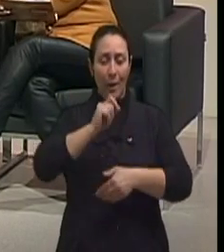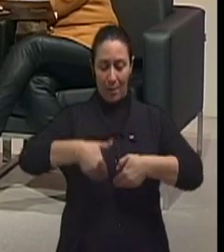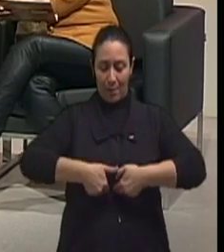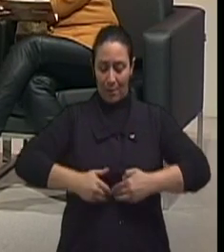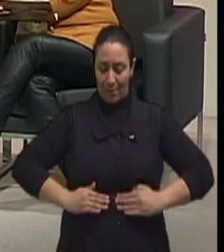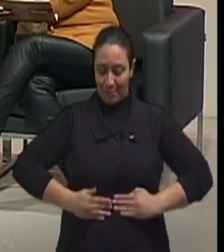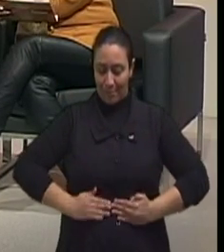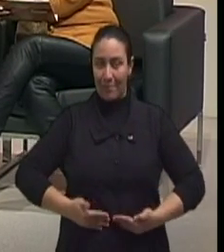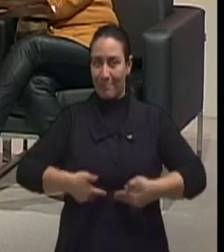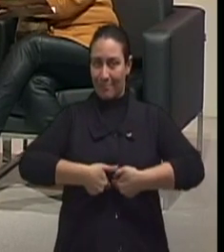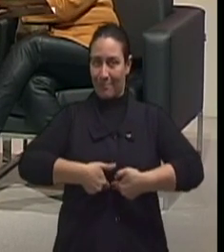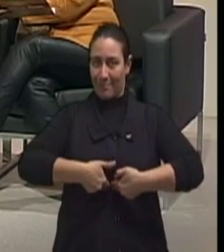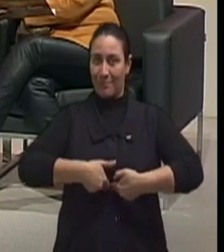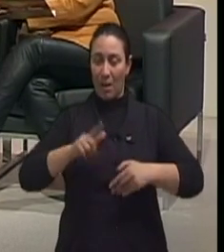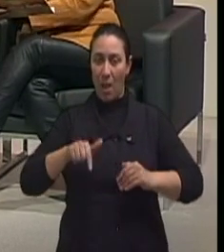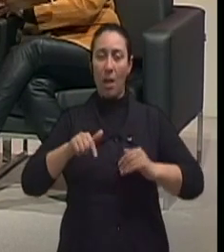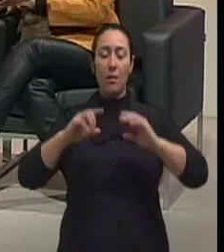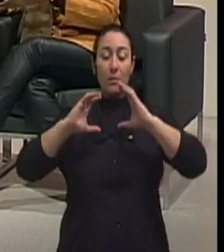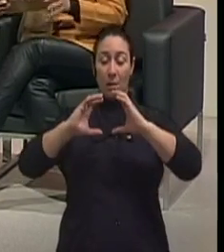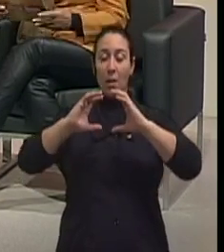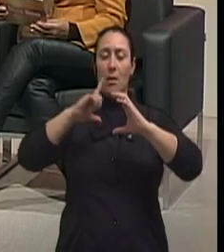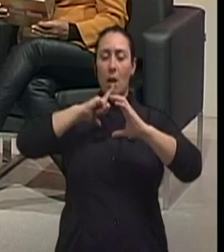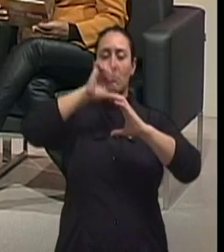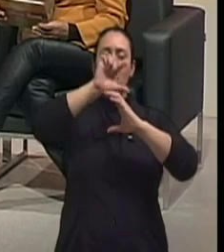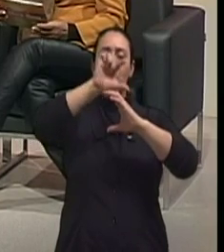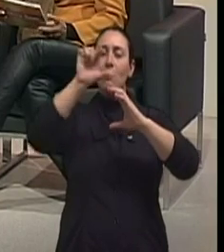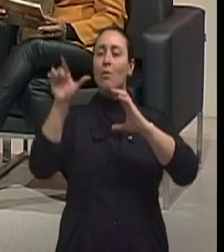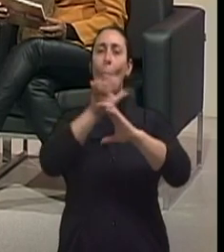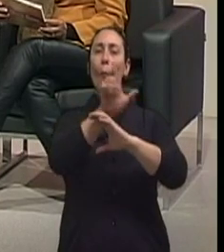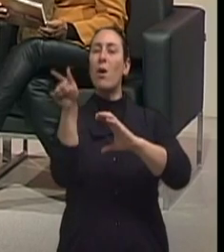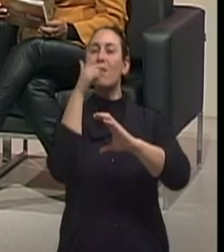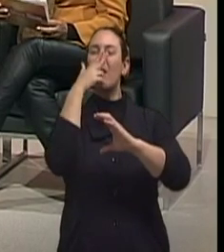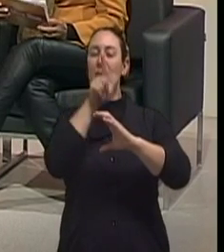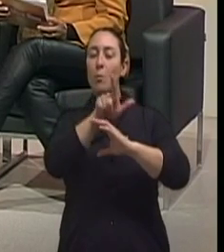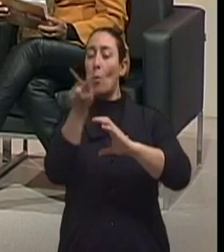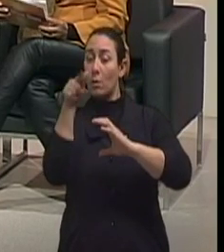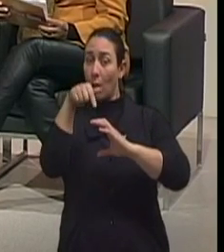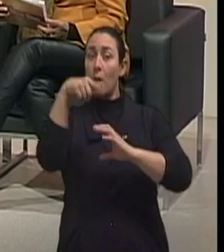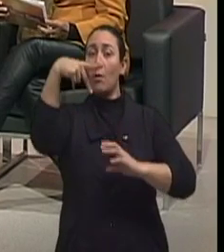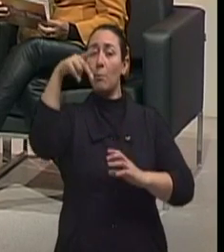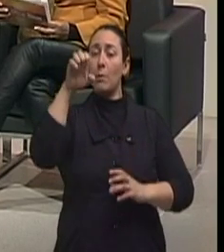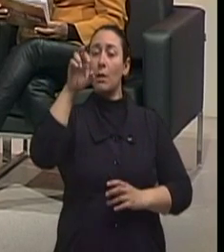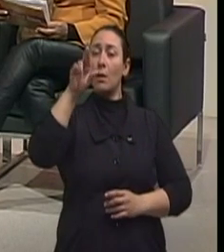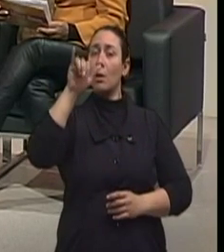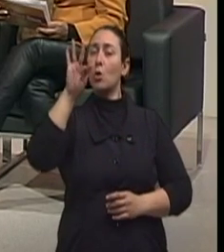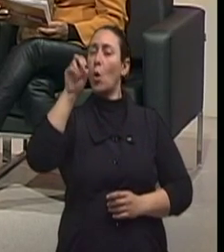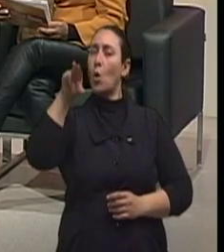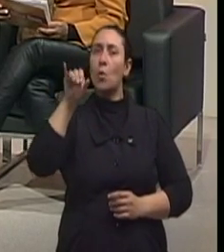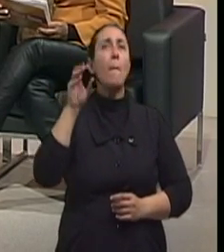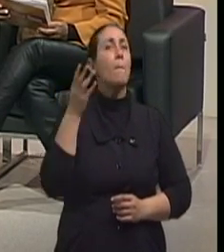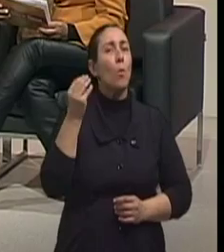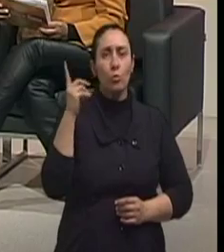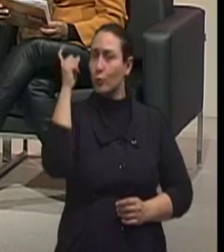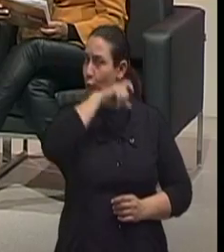que o que está acontecendo agora para algumas pessoas que a vê. pessoas, né. Algumas pessoas, mas também não é muito comum. Não, é bem pouco comum. Bem pouco comum. E é